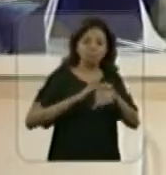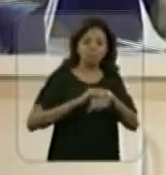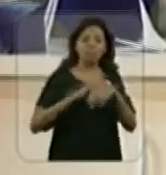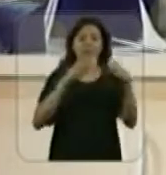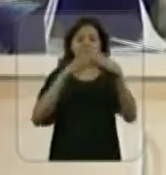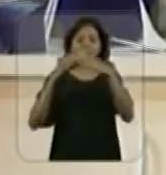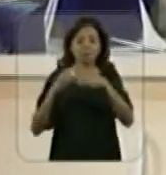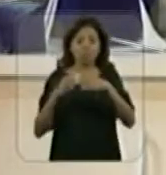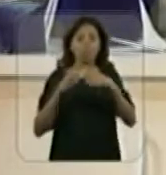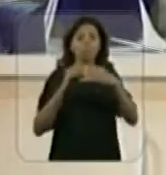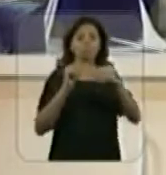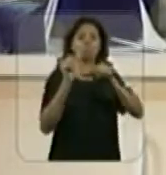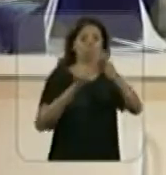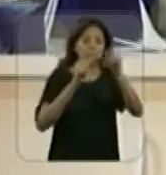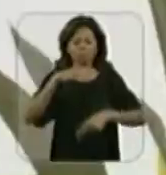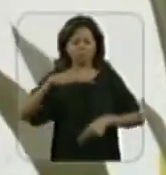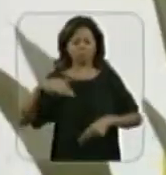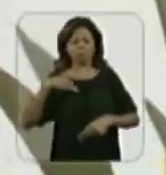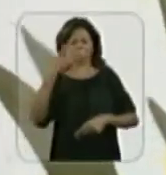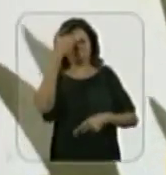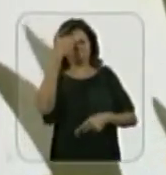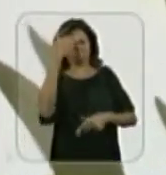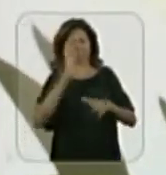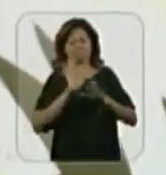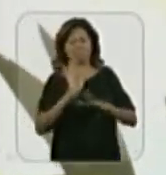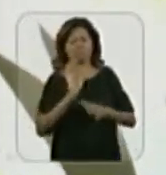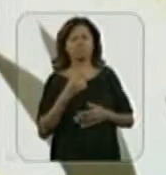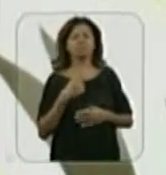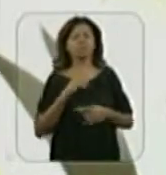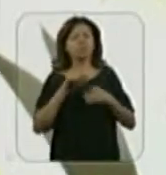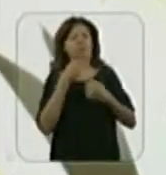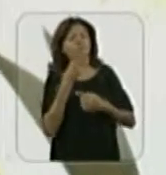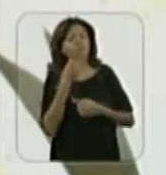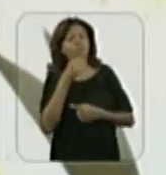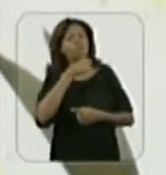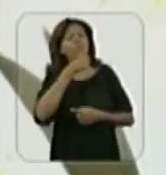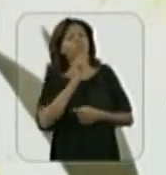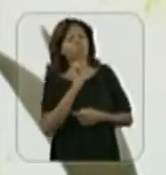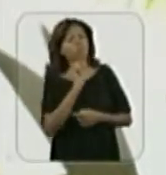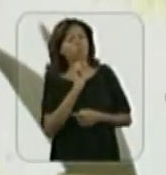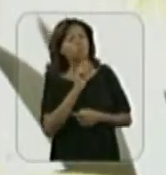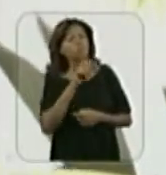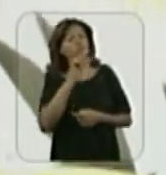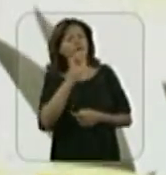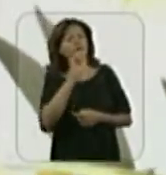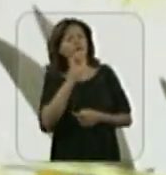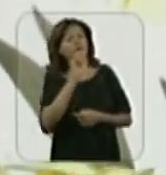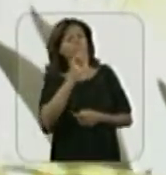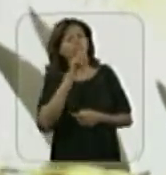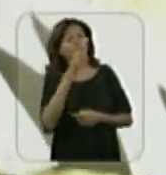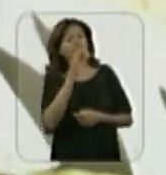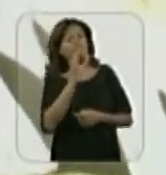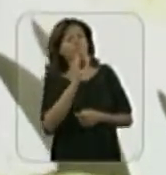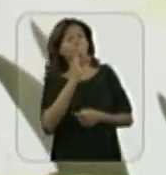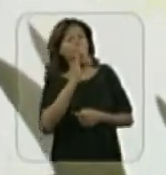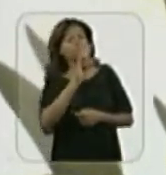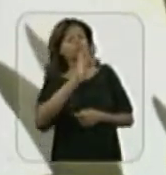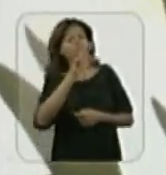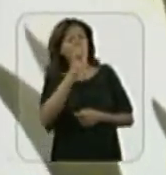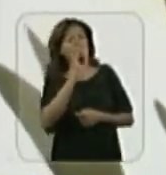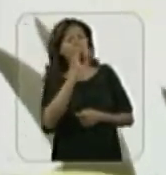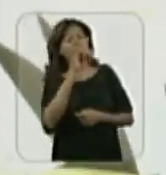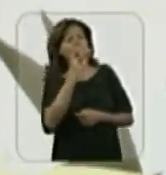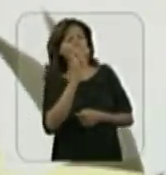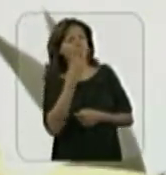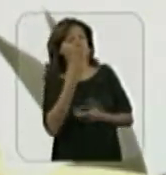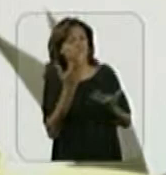equipe desconversa, todo mundo desconversa. Aí eu falei, vó, me explica o que é isso, HIV e AIDS, porque eu sei que é o meu